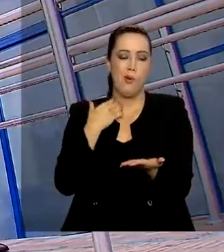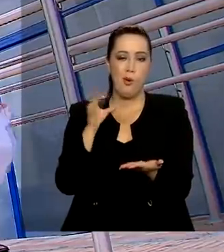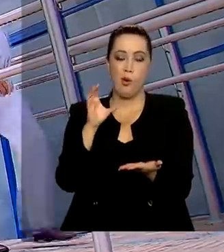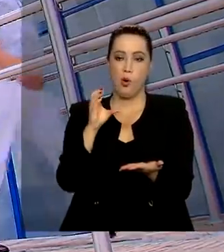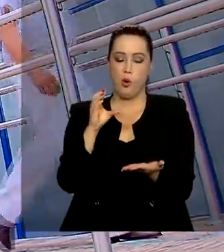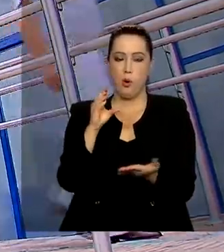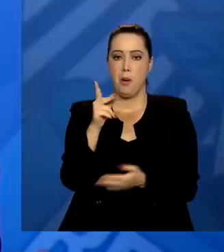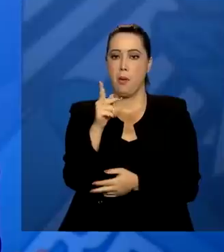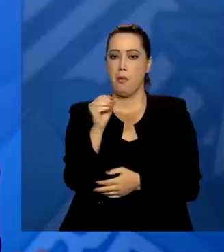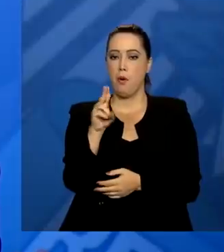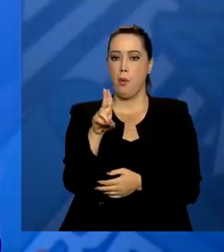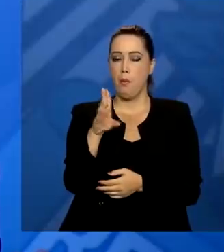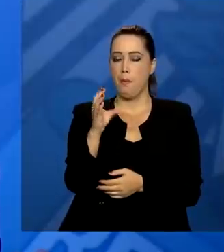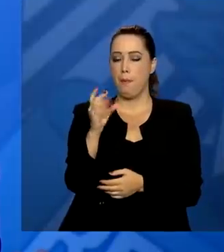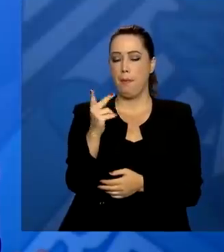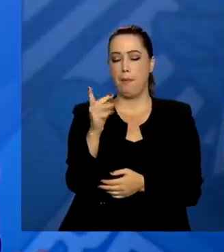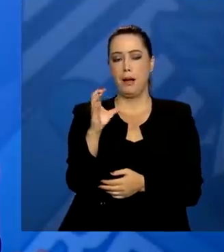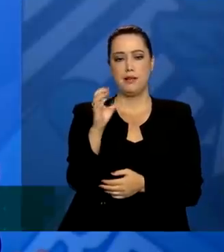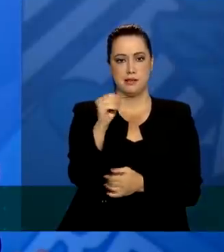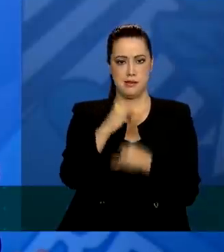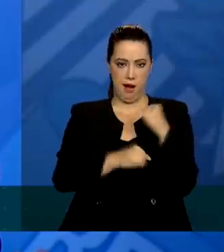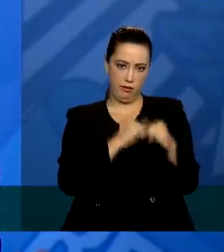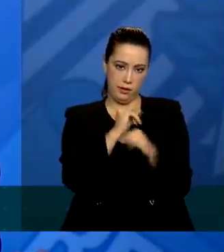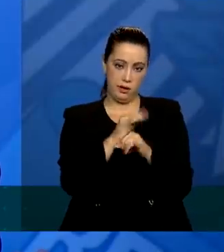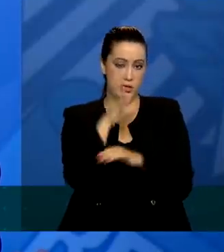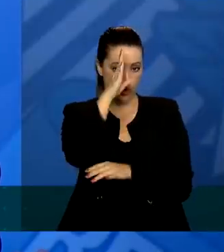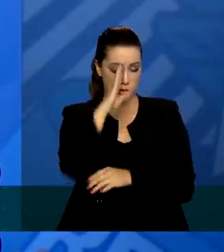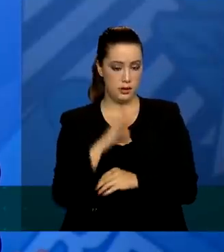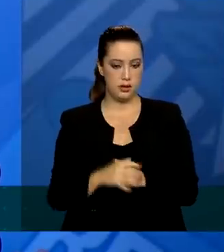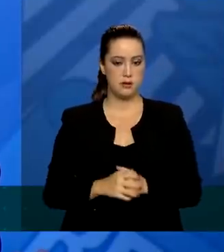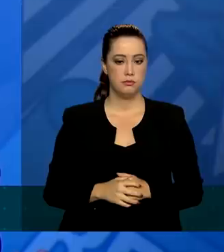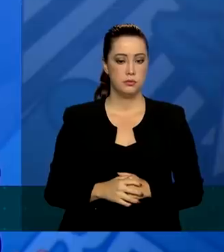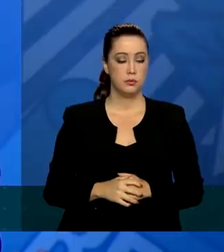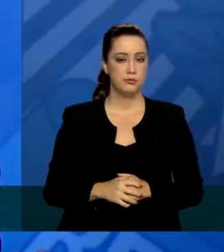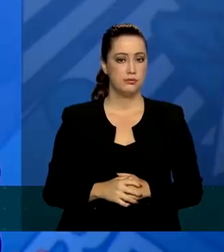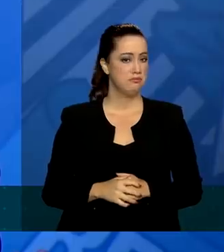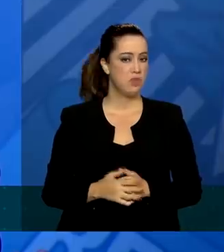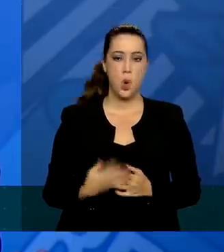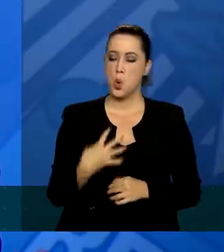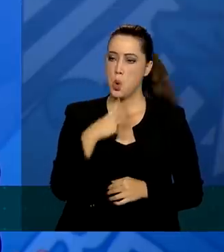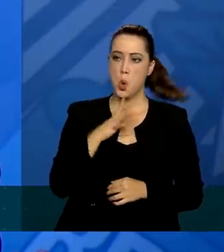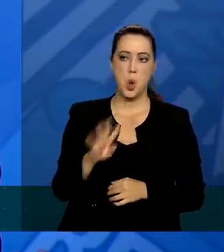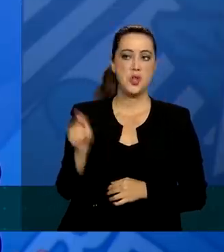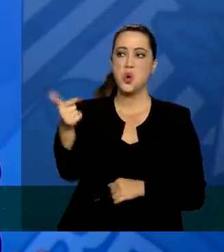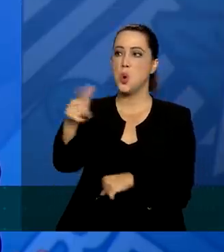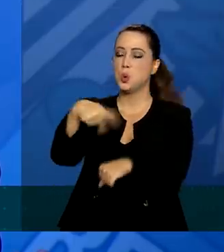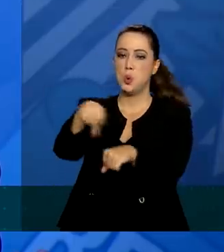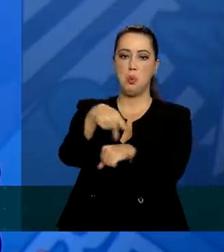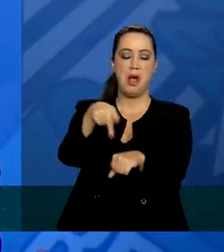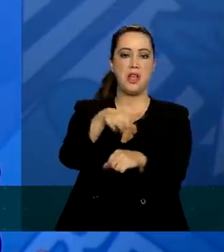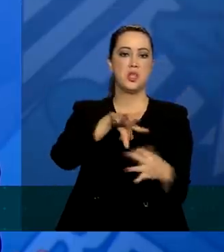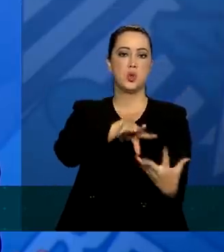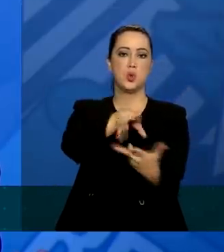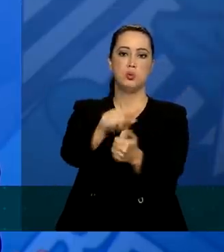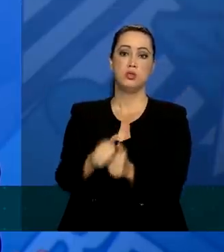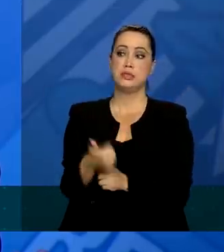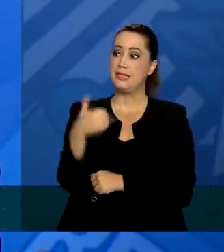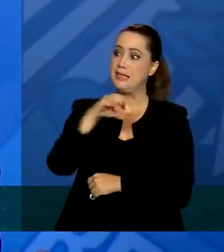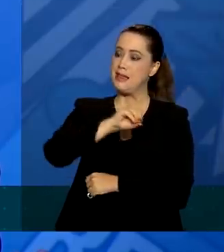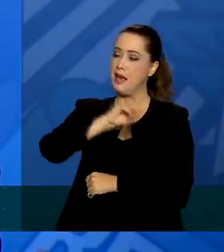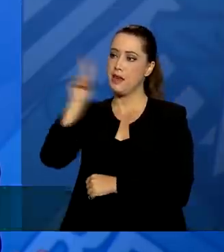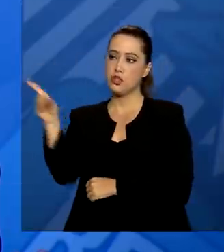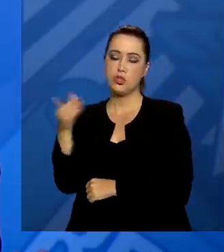de graça. Nós não temos notícia de nenhum país do mundo que em 10 dias